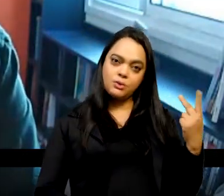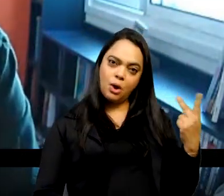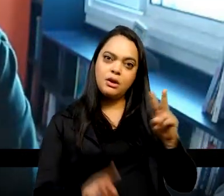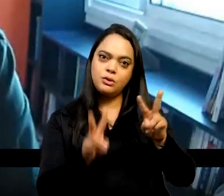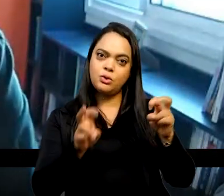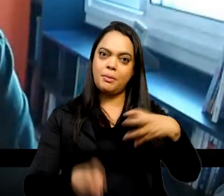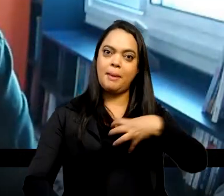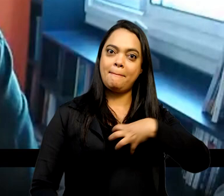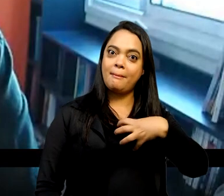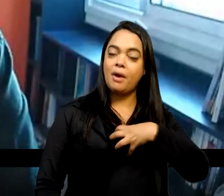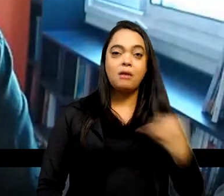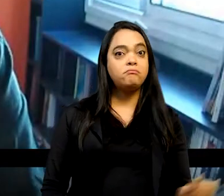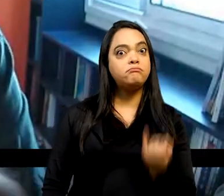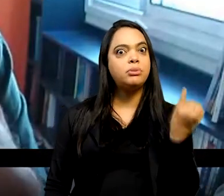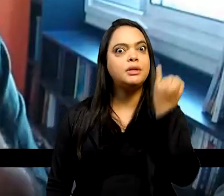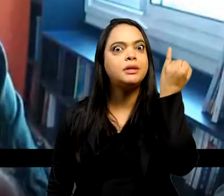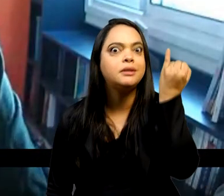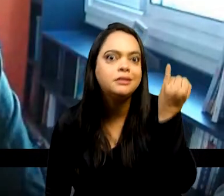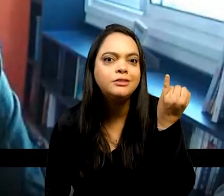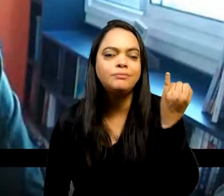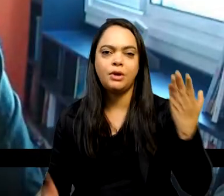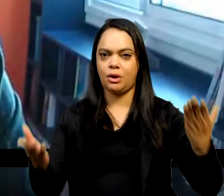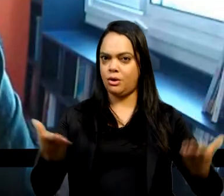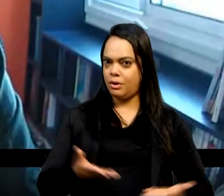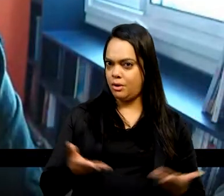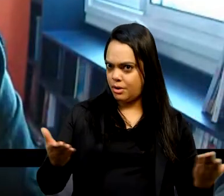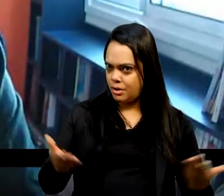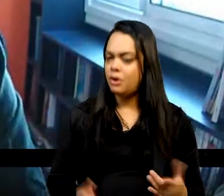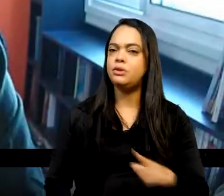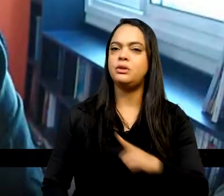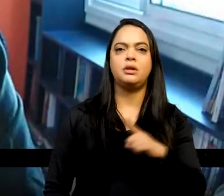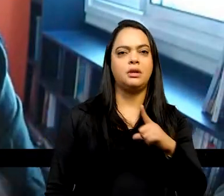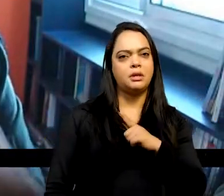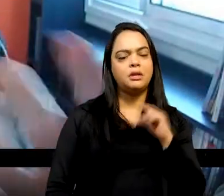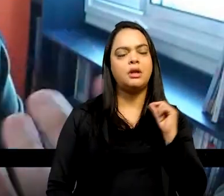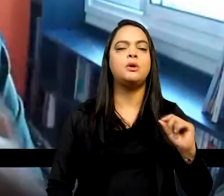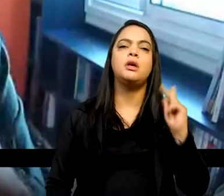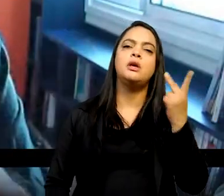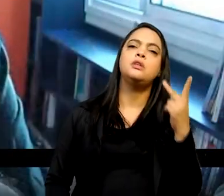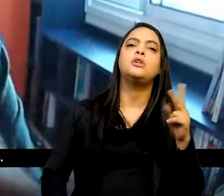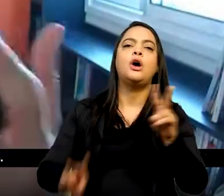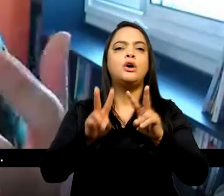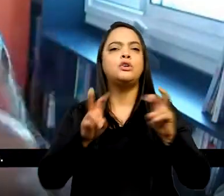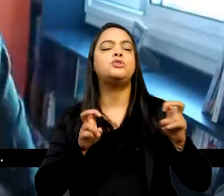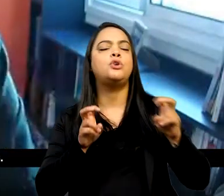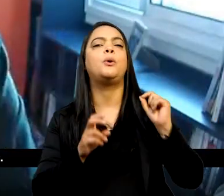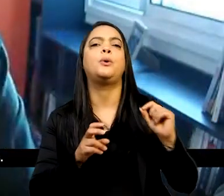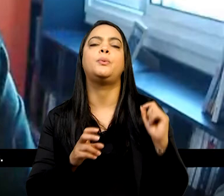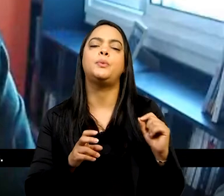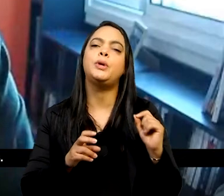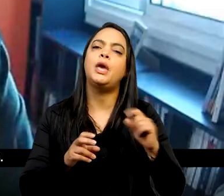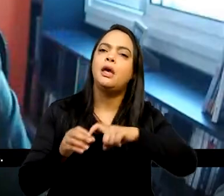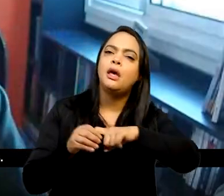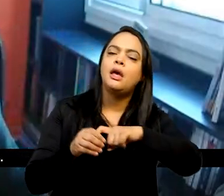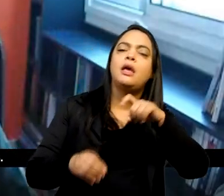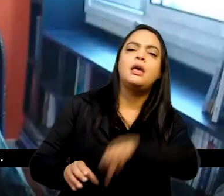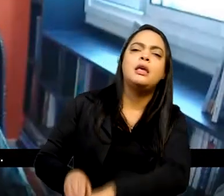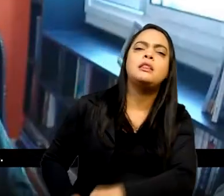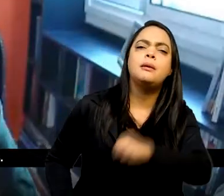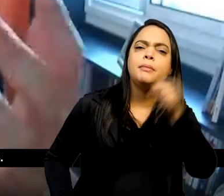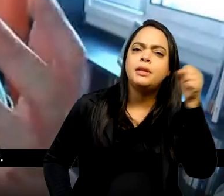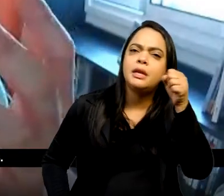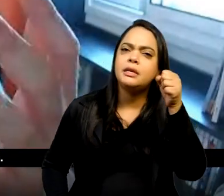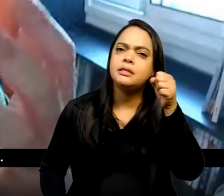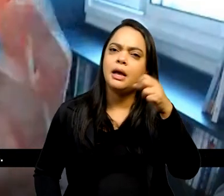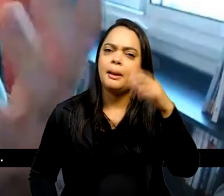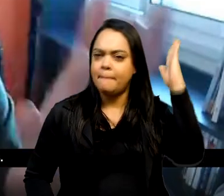é muito importante. hoje em dia, existe historiografia sobre a independência no Ceará e na Bahia? Existe. Existe mais